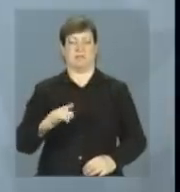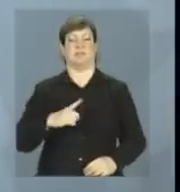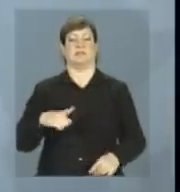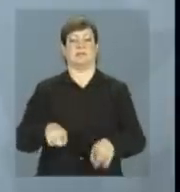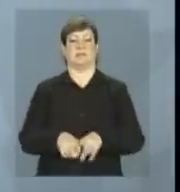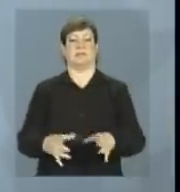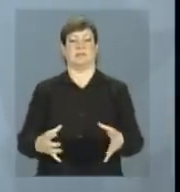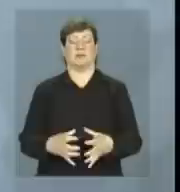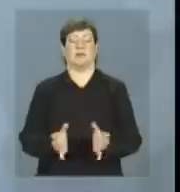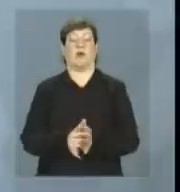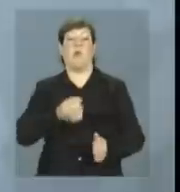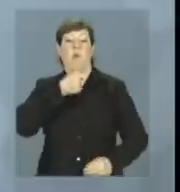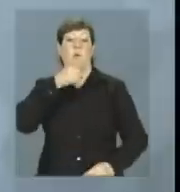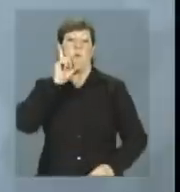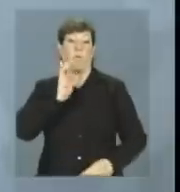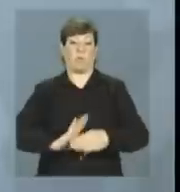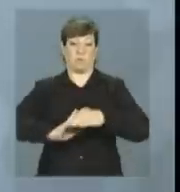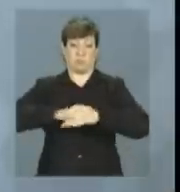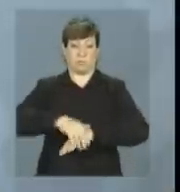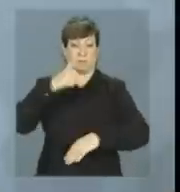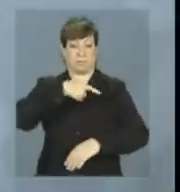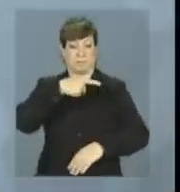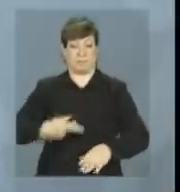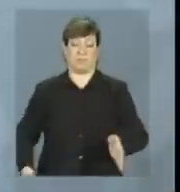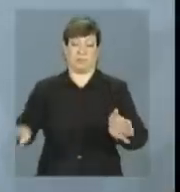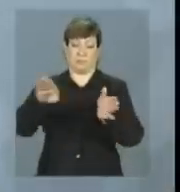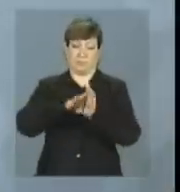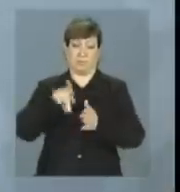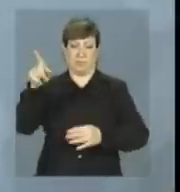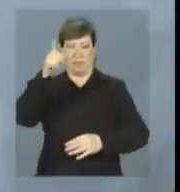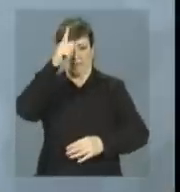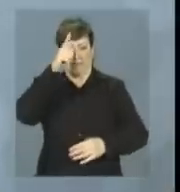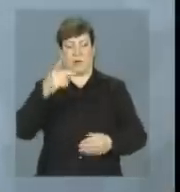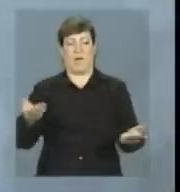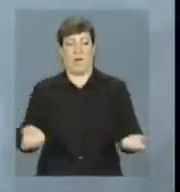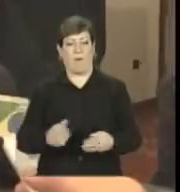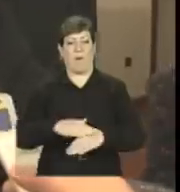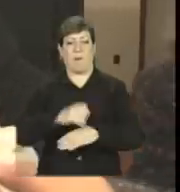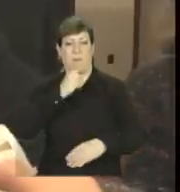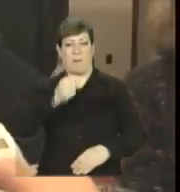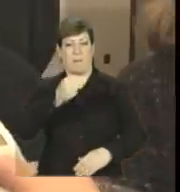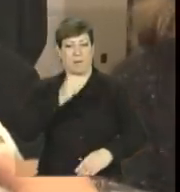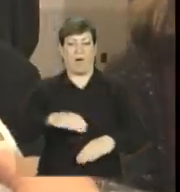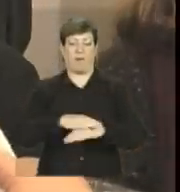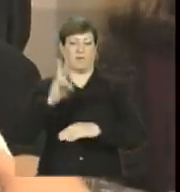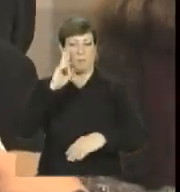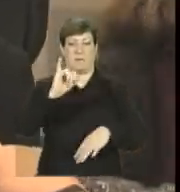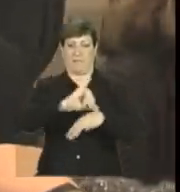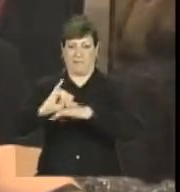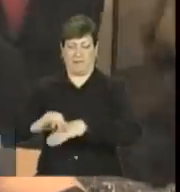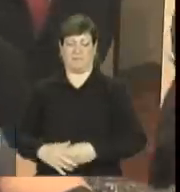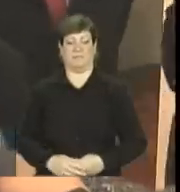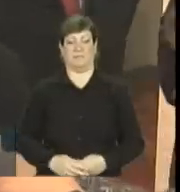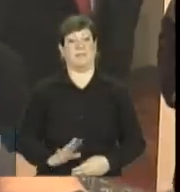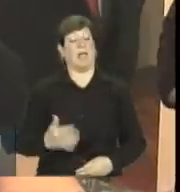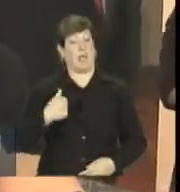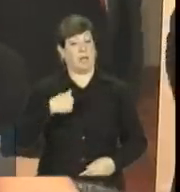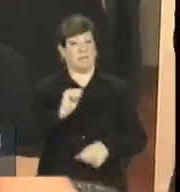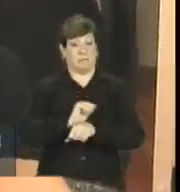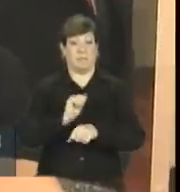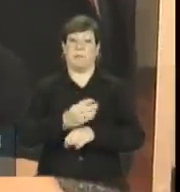chegou ontem à noite e hoje pela manhã conversou com a imprensa e falou sobre a feira. A minha expectativa é muito boa,